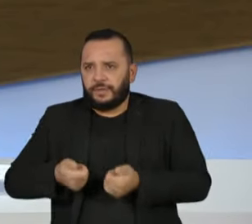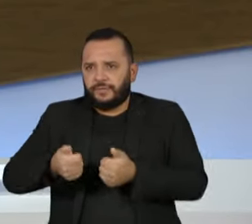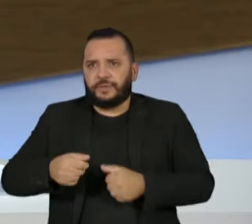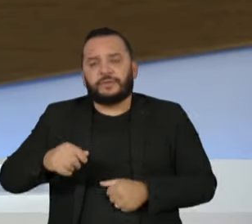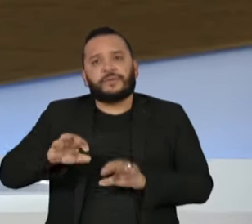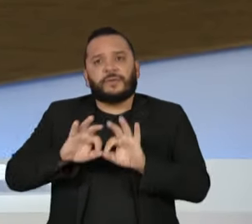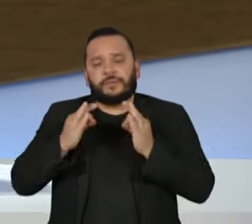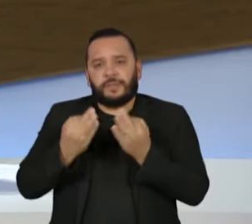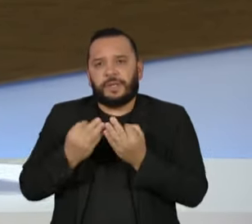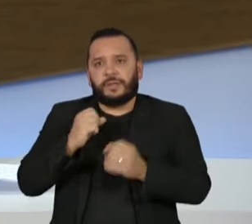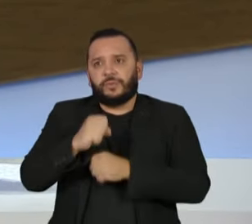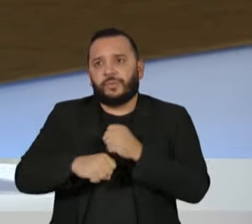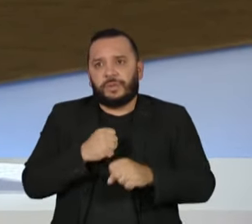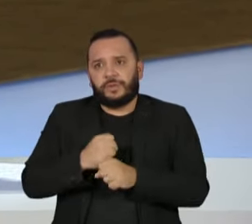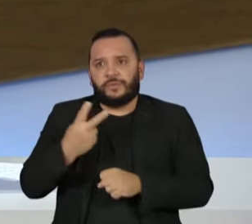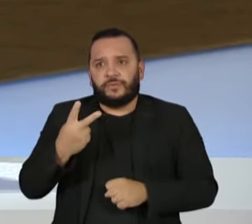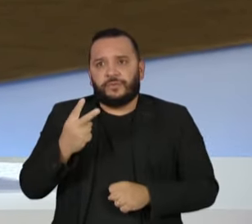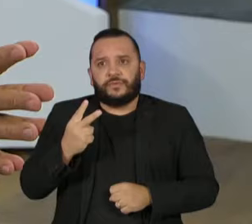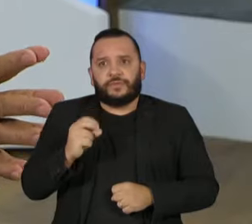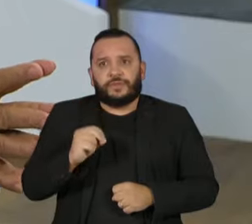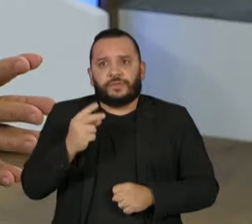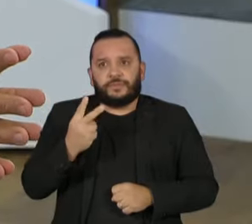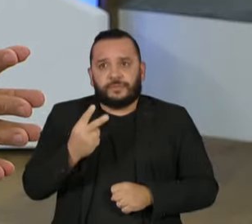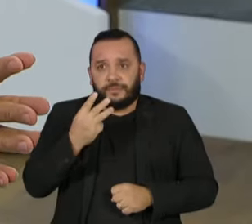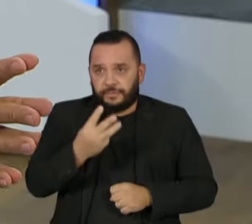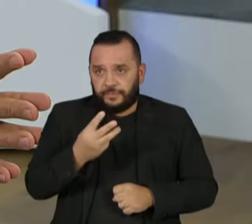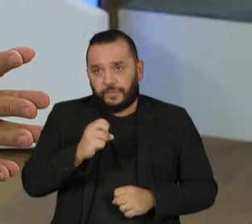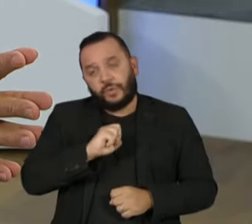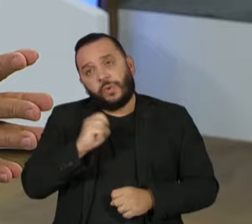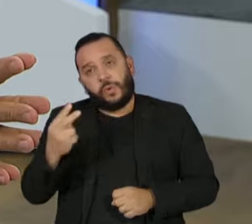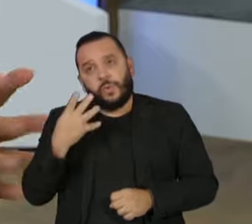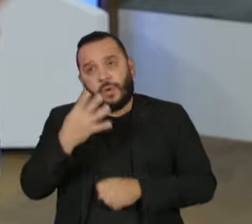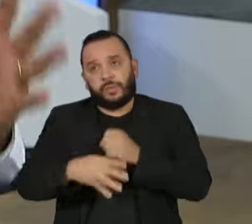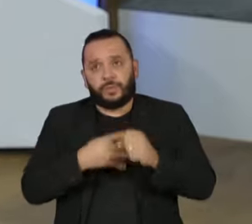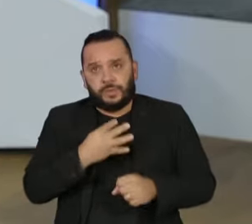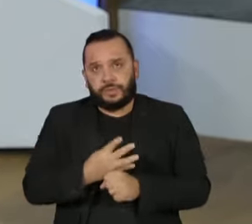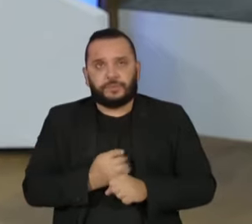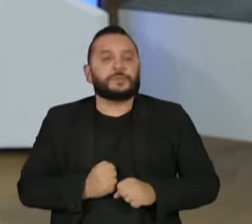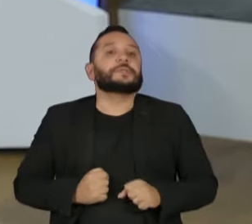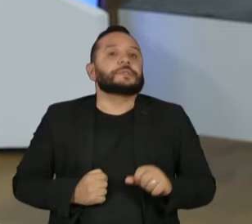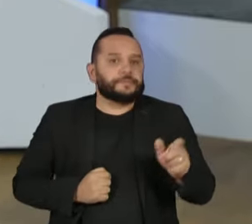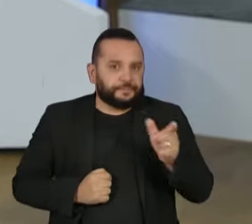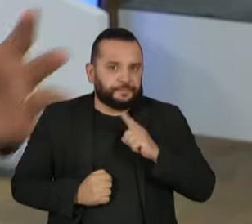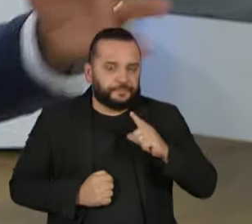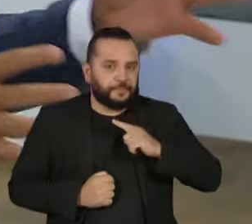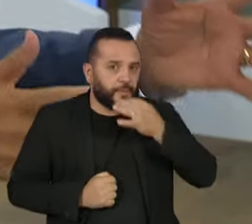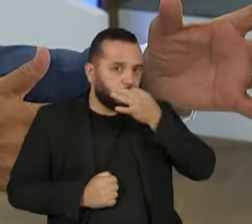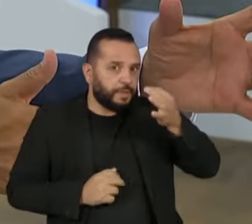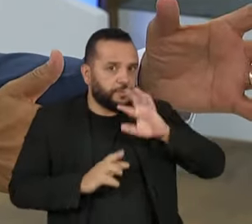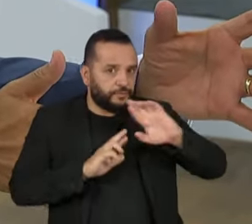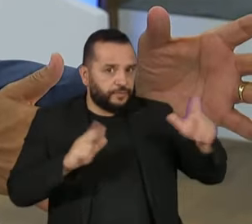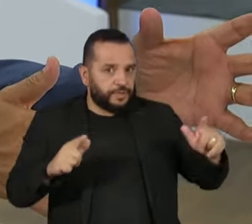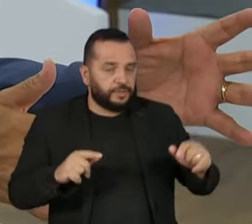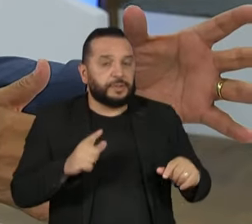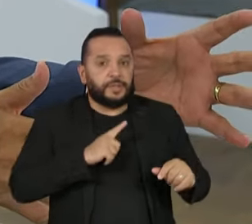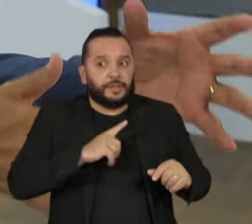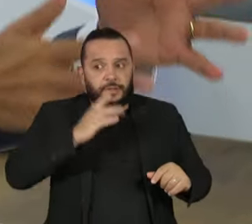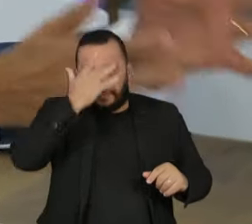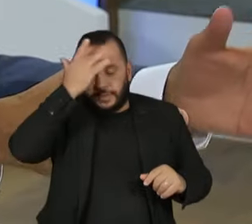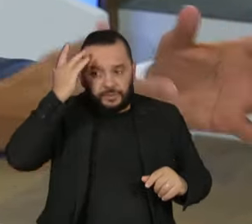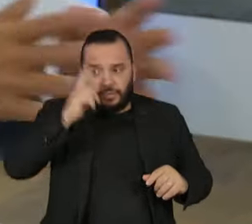em 2023 ou por quatro anos? Isso. Uma das divergências é essa. Uma das divergências é, tem quem defenda